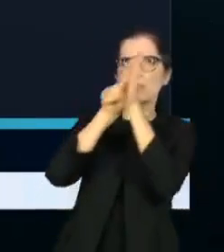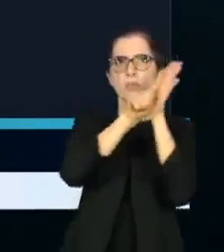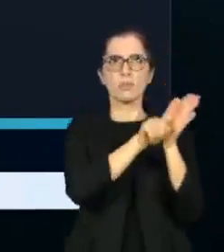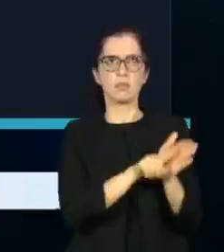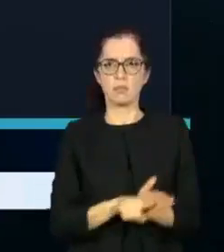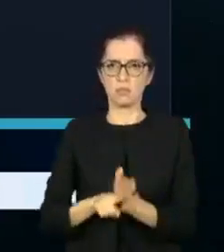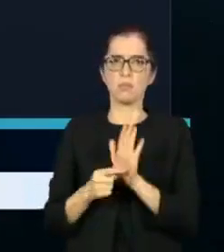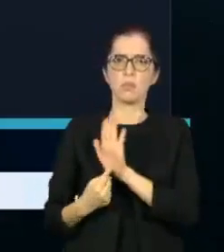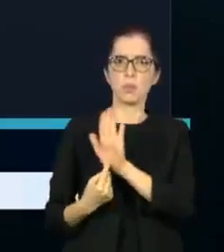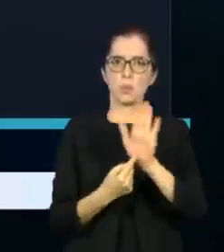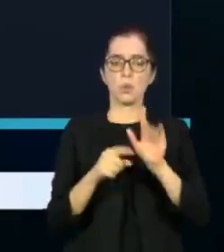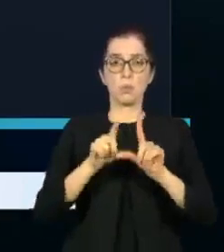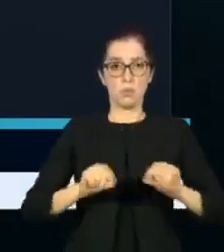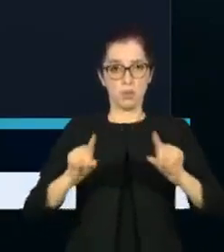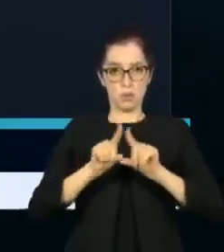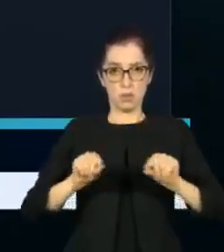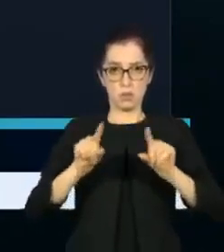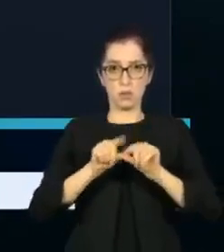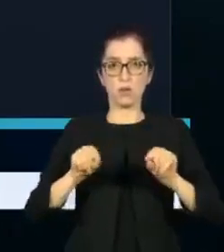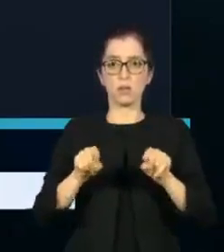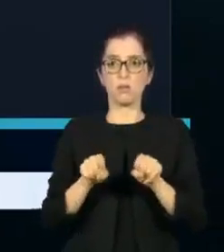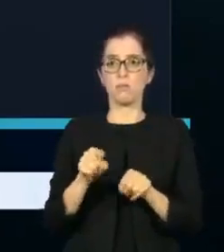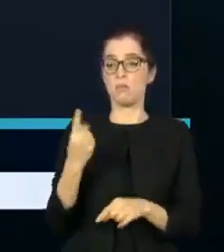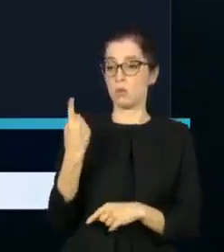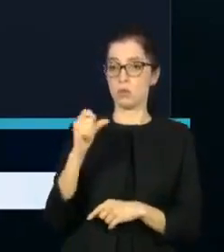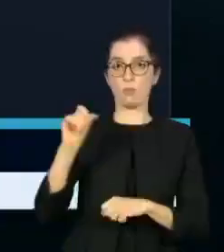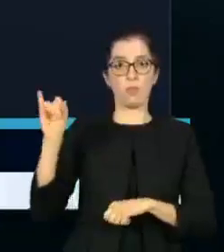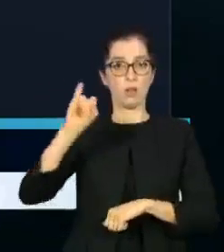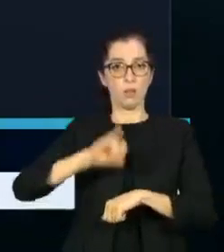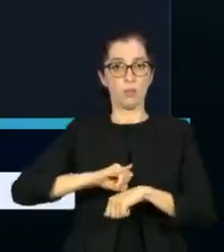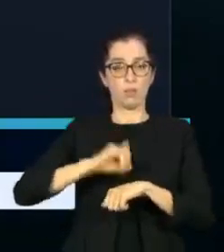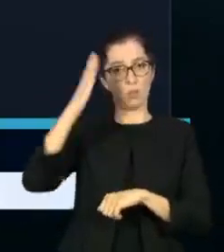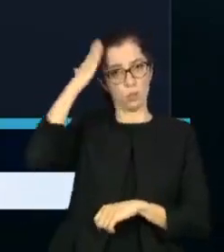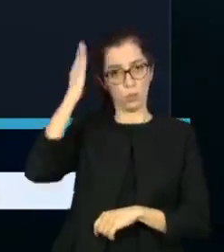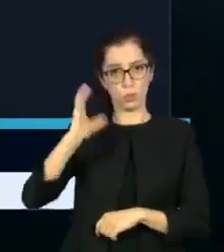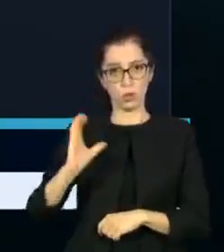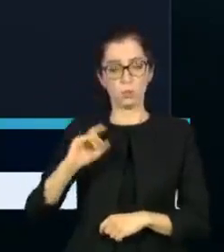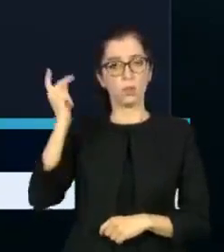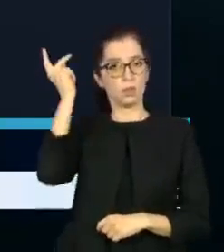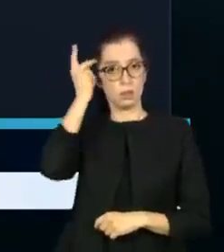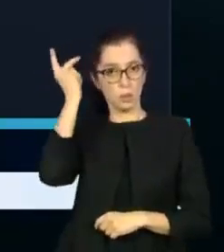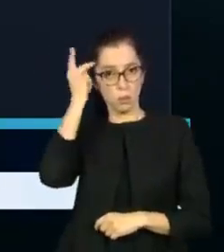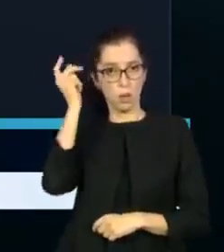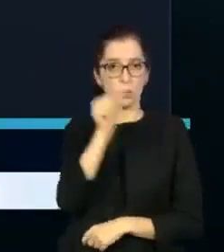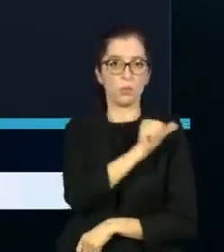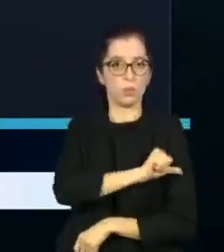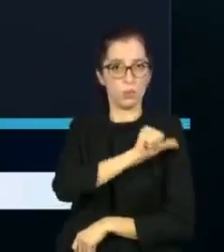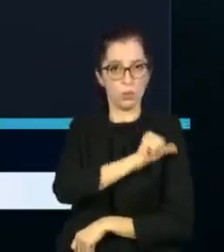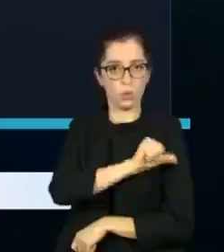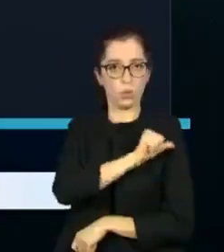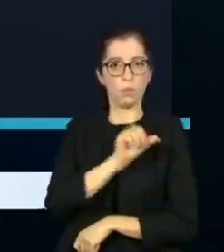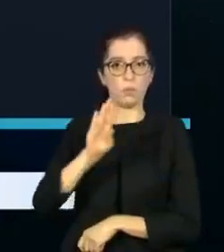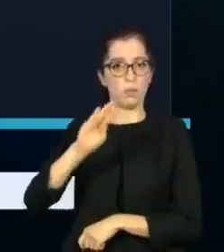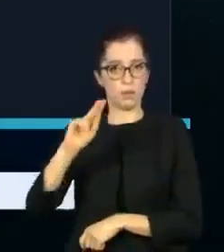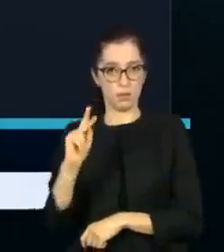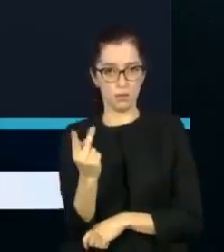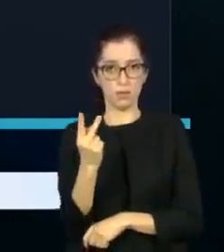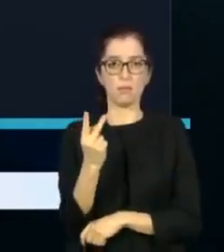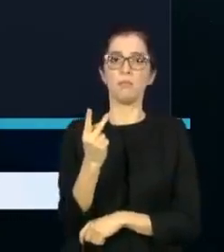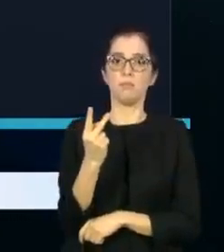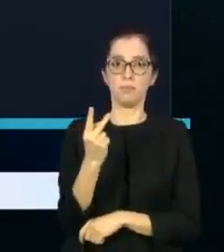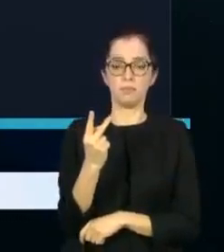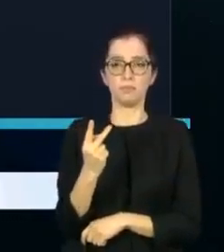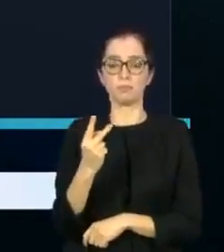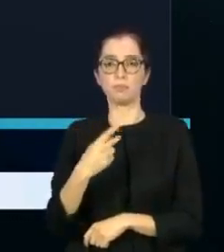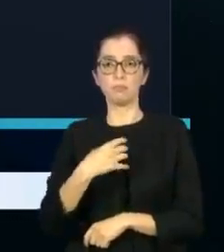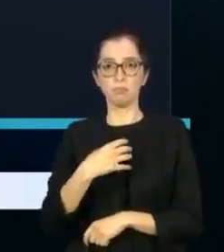capitais, como Curitiba, São Paulo, Rio de Janeiro, Belo Horizonte, Goiânia, Manaus e Salvador, os chefes dos